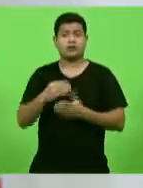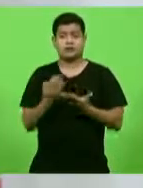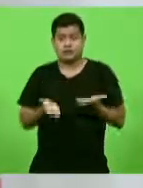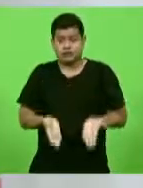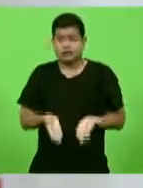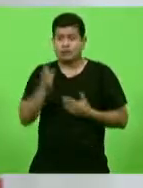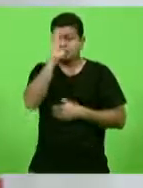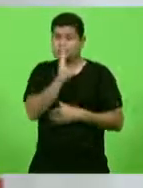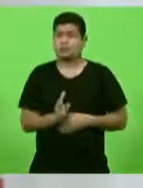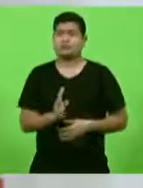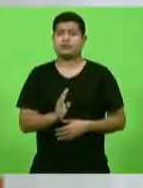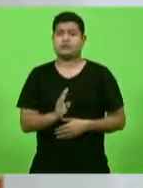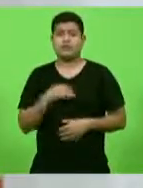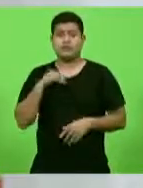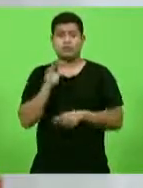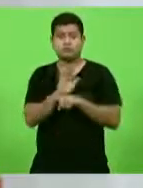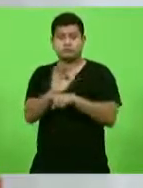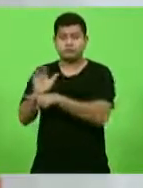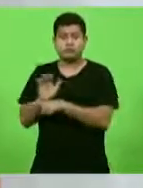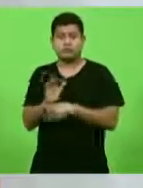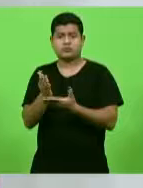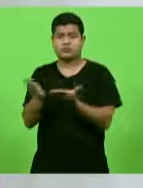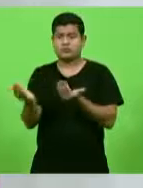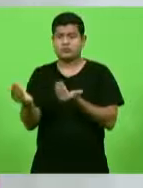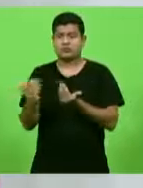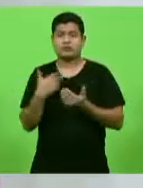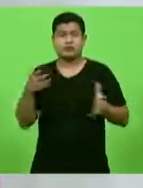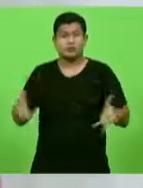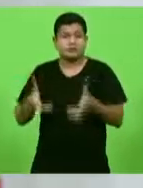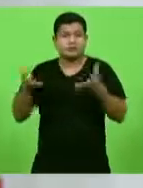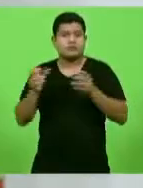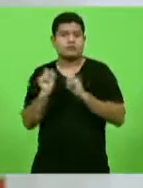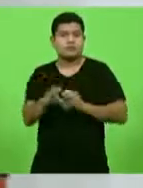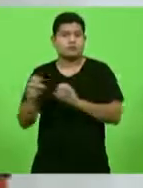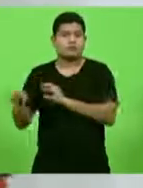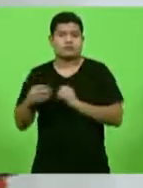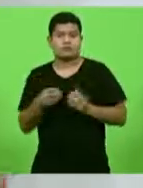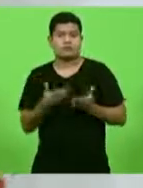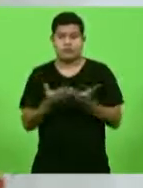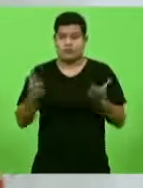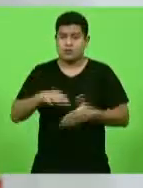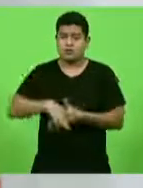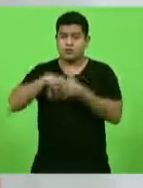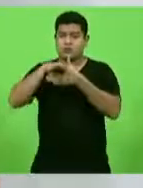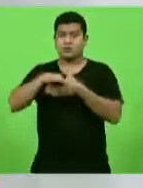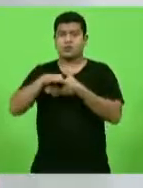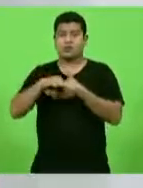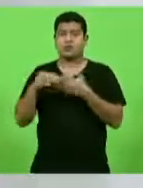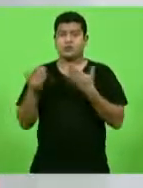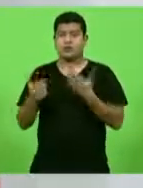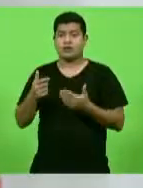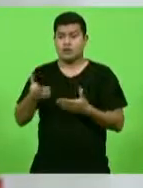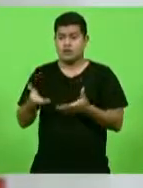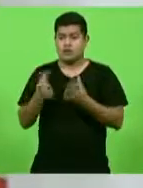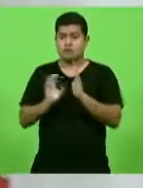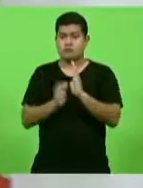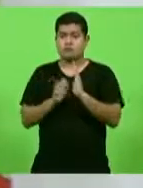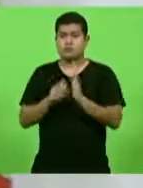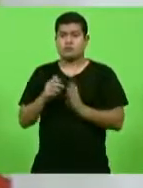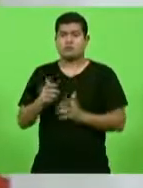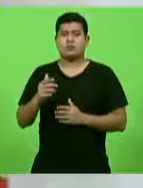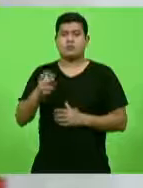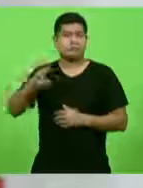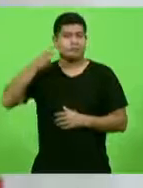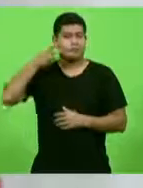incentivando a educação e através de boas lideranças. E aqui menciono do nosso partido, Luiz Fernando Vampiro,